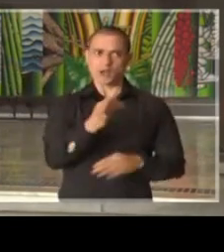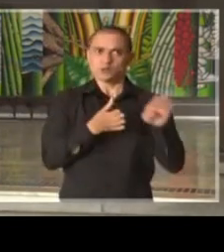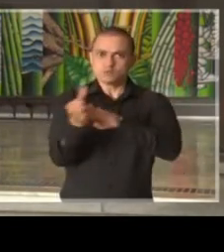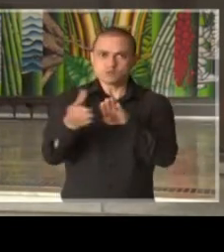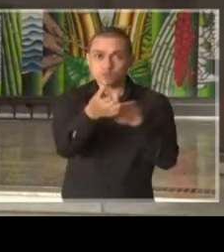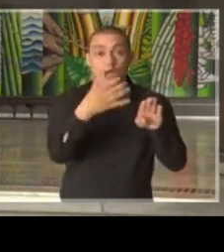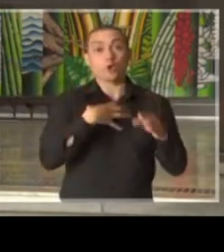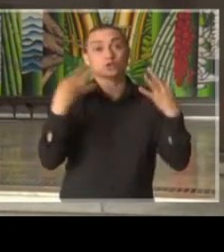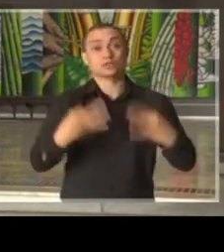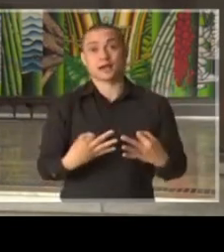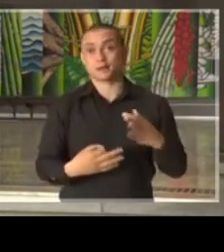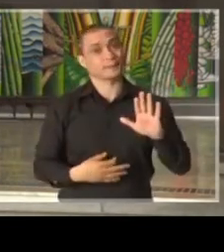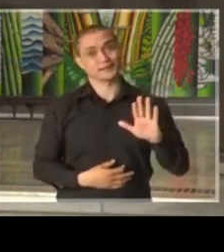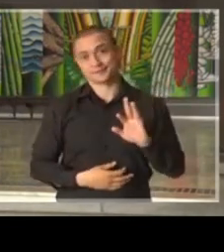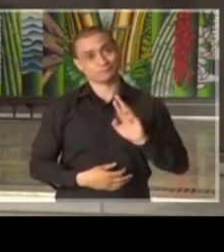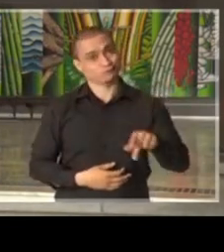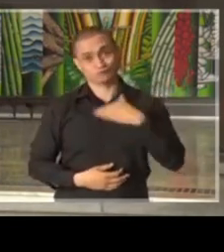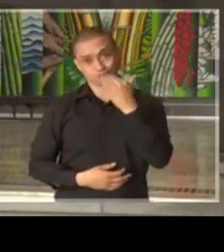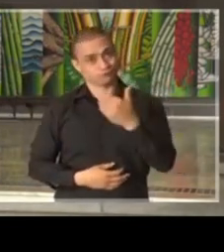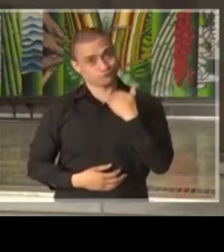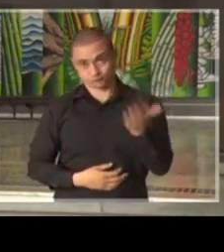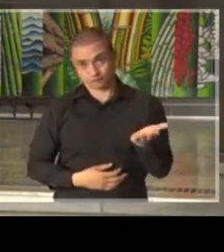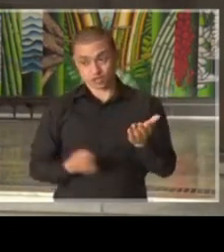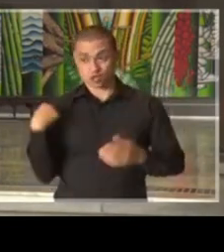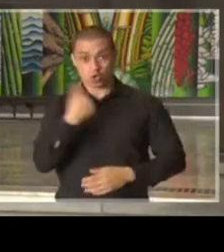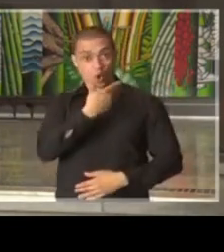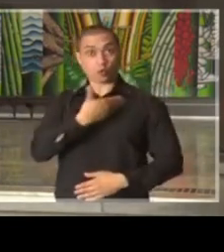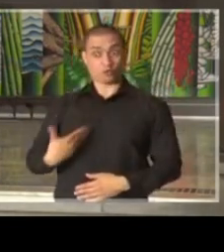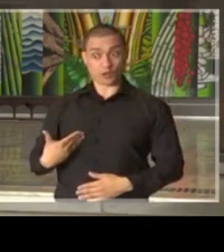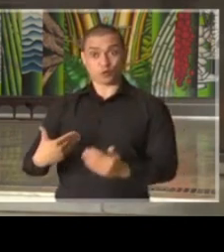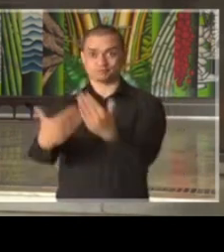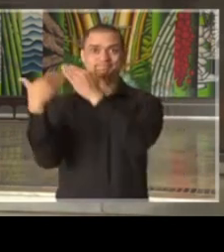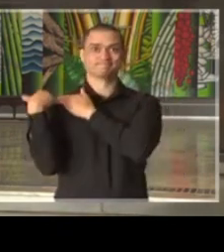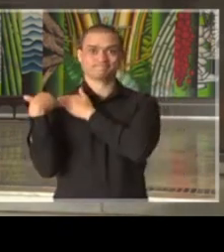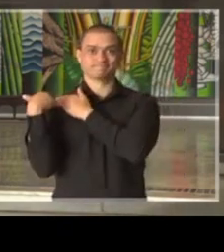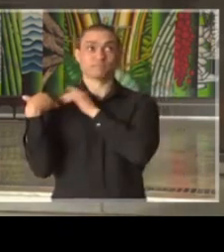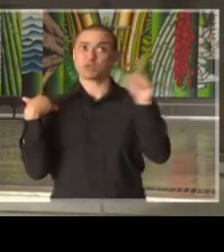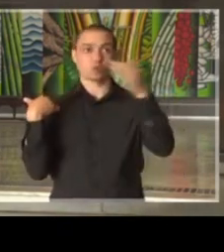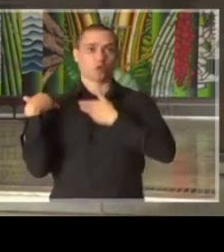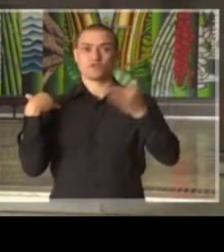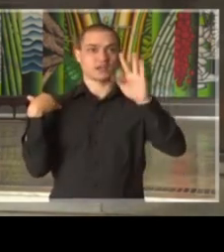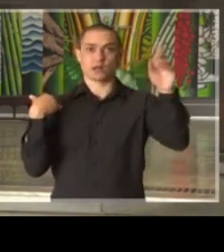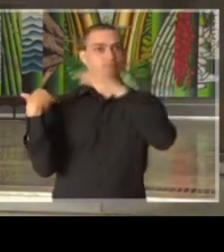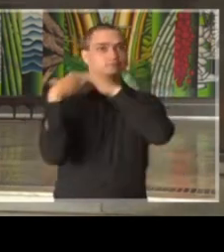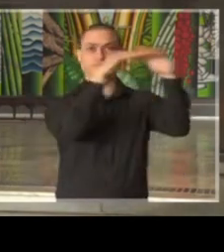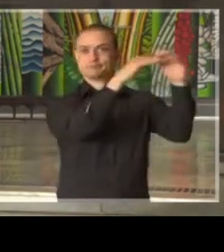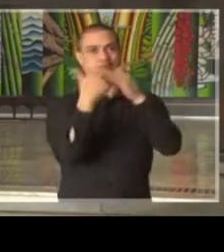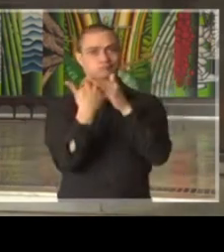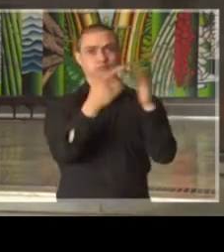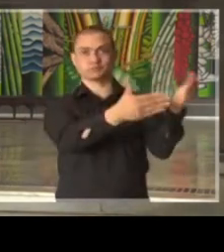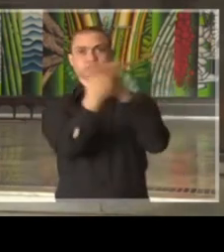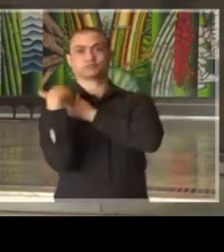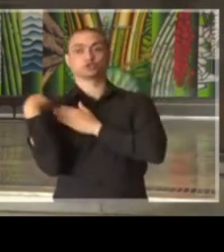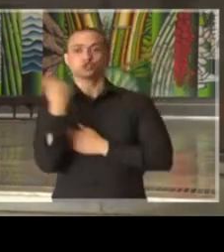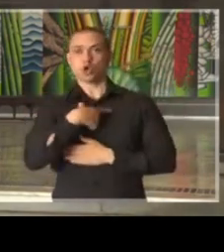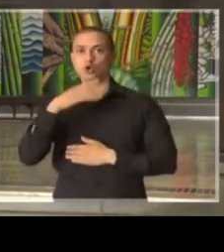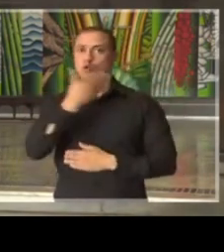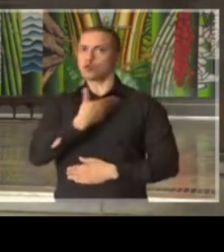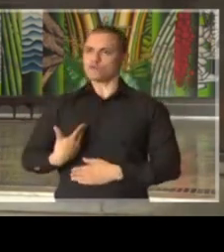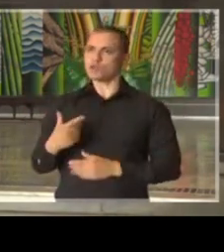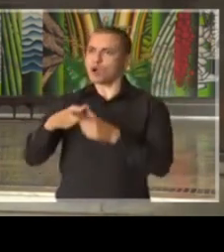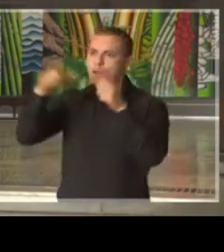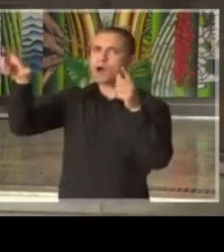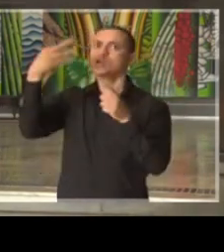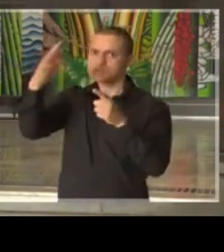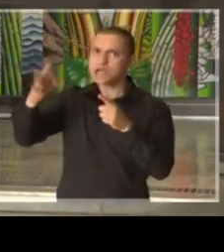correta. Isto não acontecendo, os governadores estão assumindo essa responsabilidade e, a meu ver, fazendo de maneira majoritariamente correta,